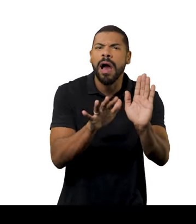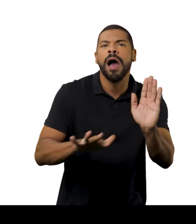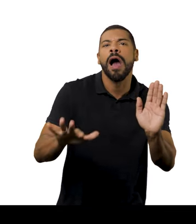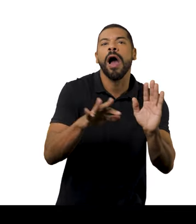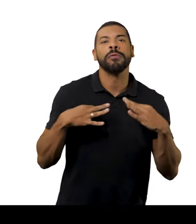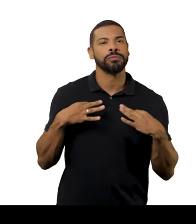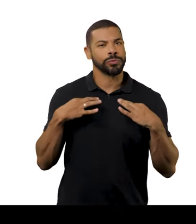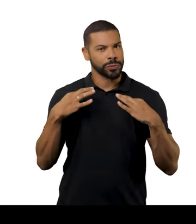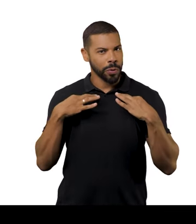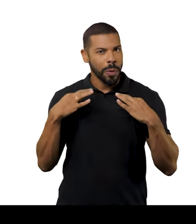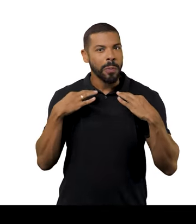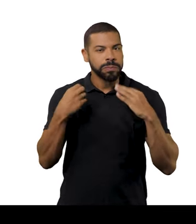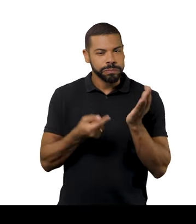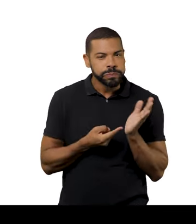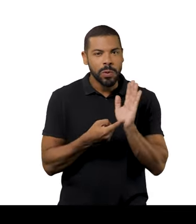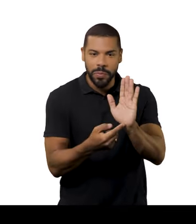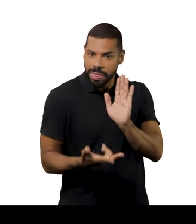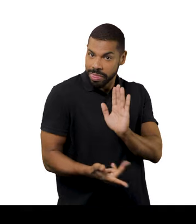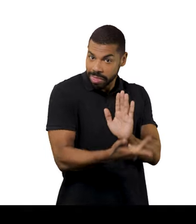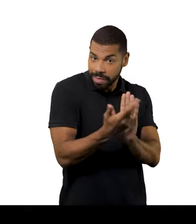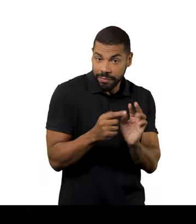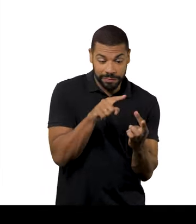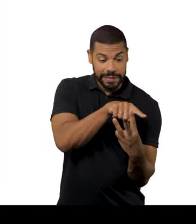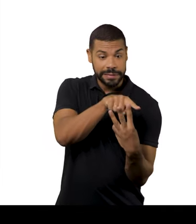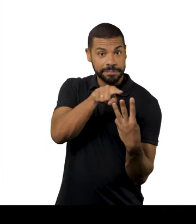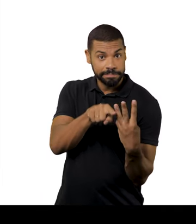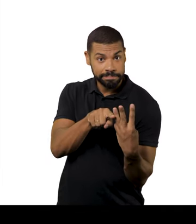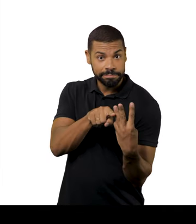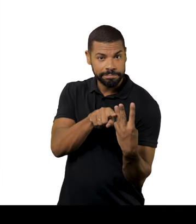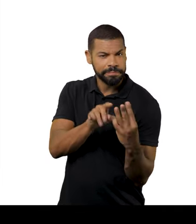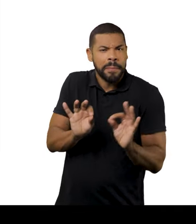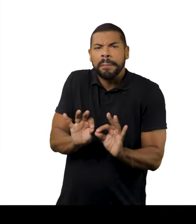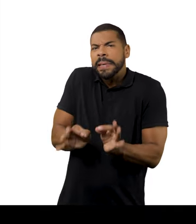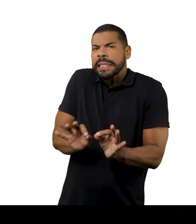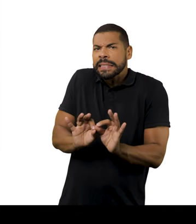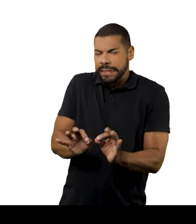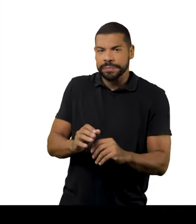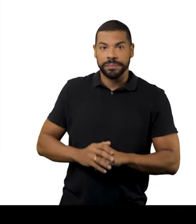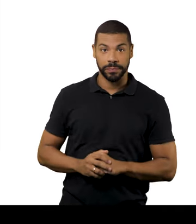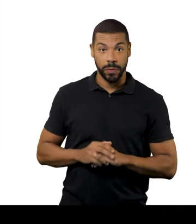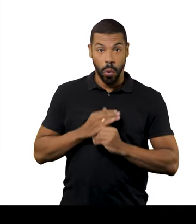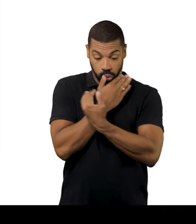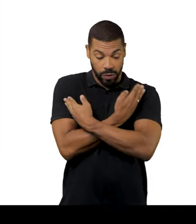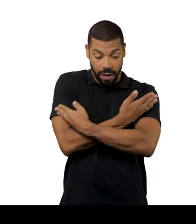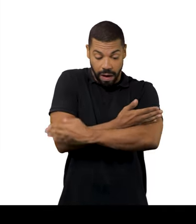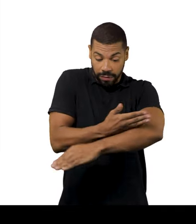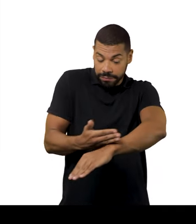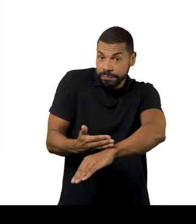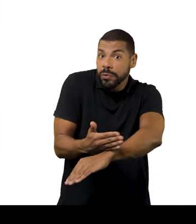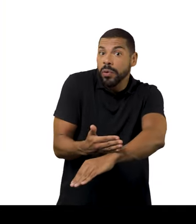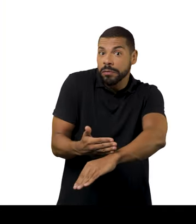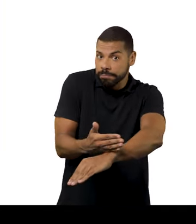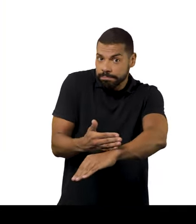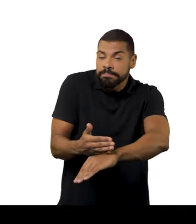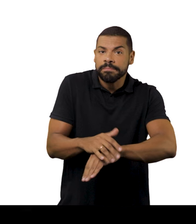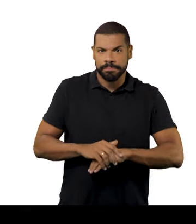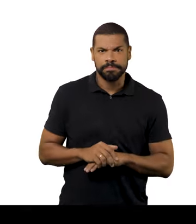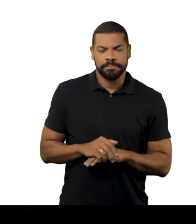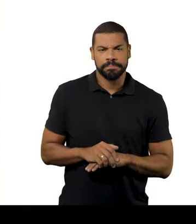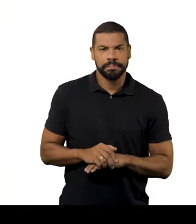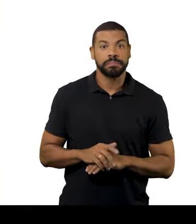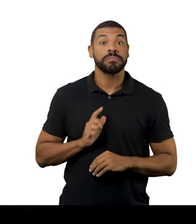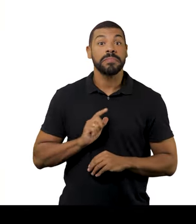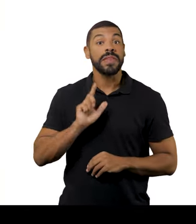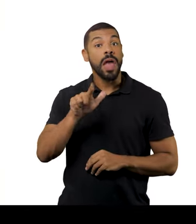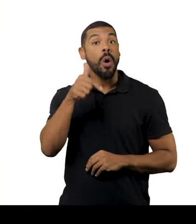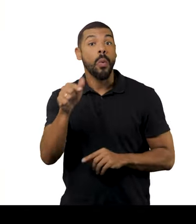queria enaltecer um pouco a criação dele, o desenho dele. Eu fiz três peças de corte muito simples. O casaco é um casaco oversize,